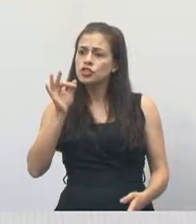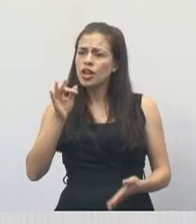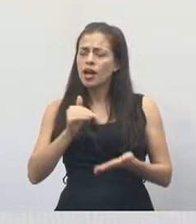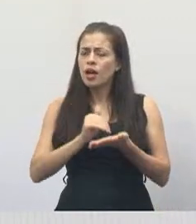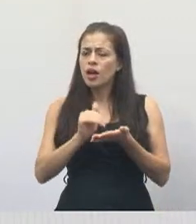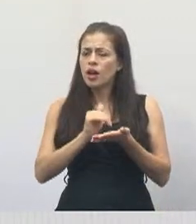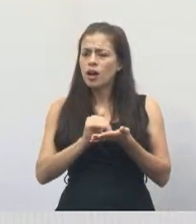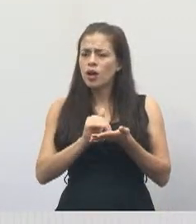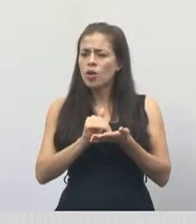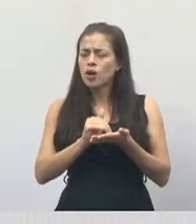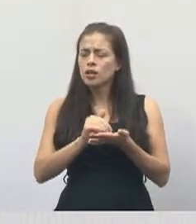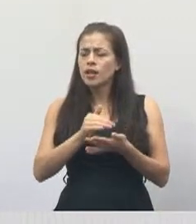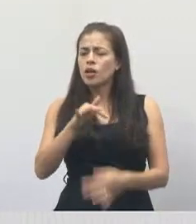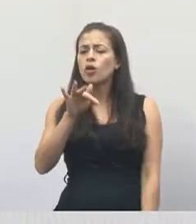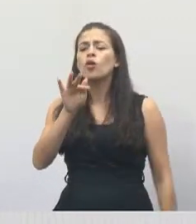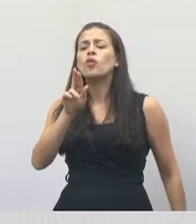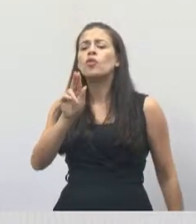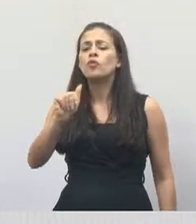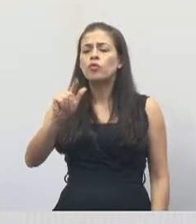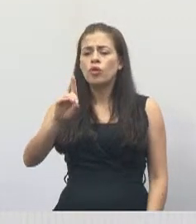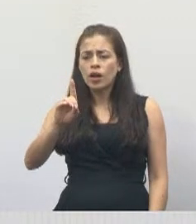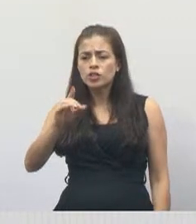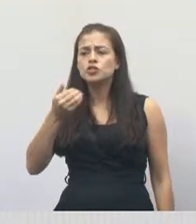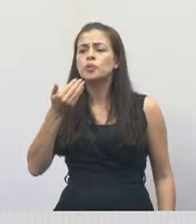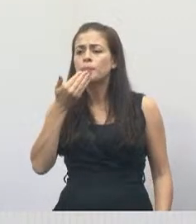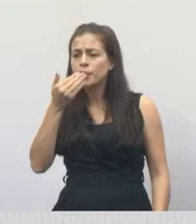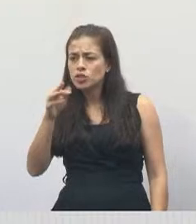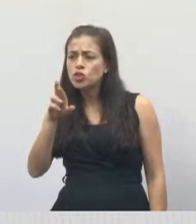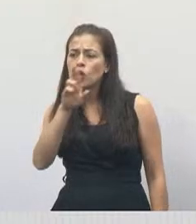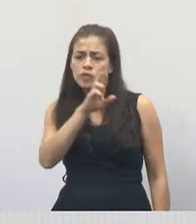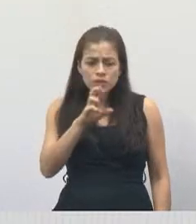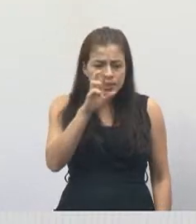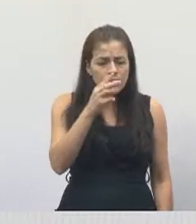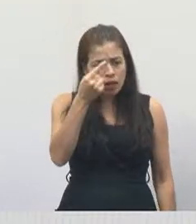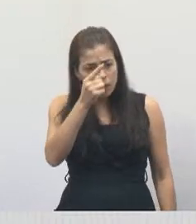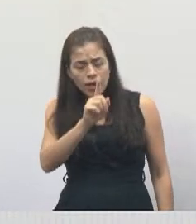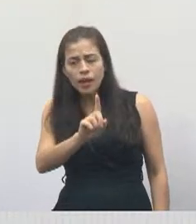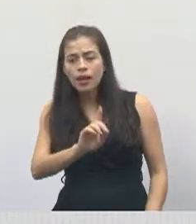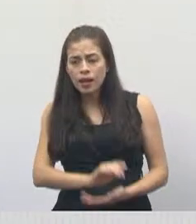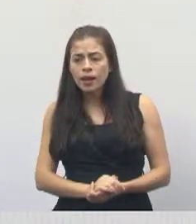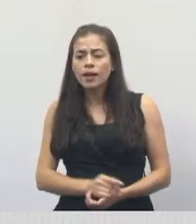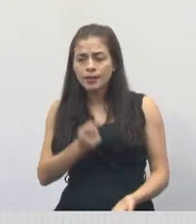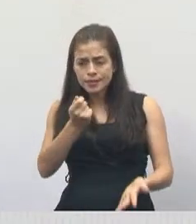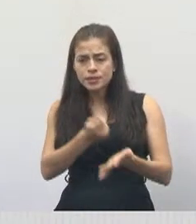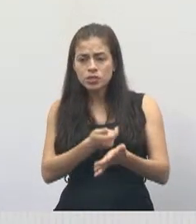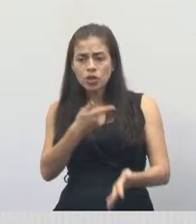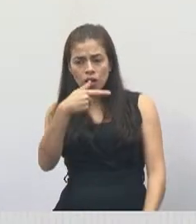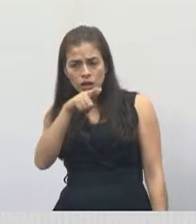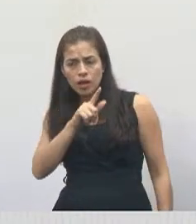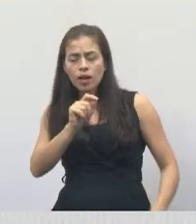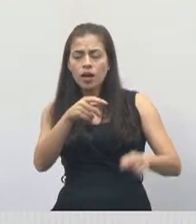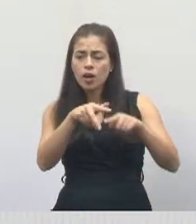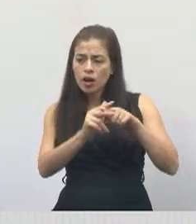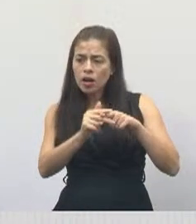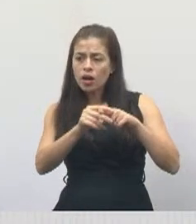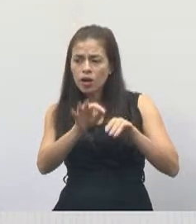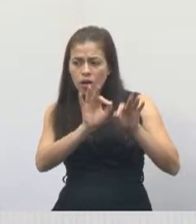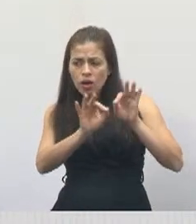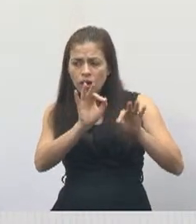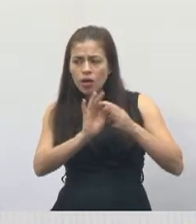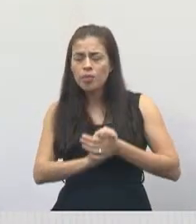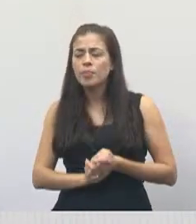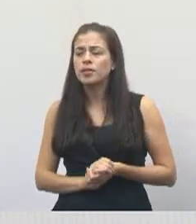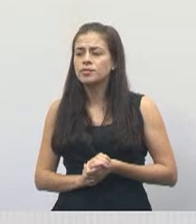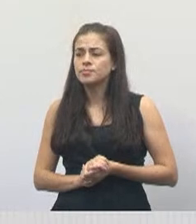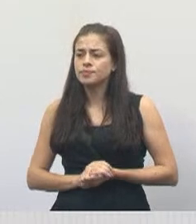morador dali, e garantiu que essa semana já vai mandar arrumar aqui lá. É fácil. Só levar a máquina e ver se